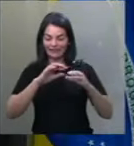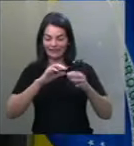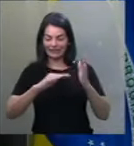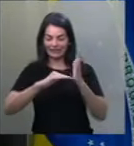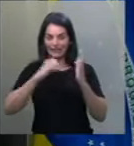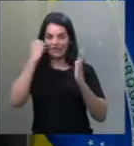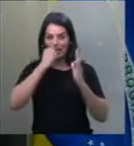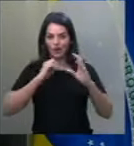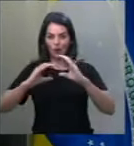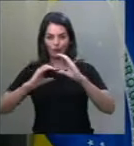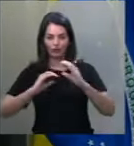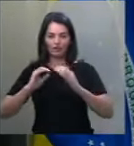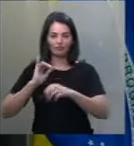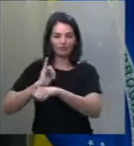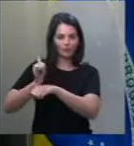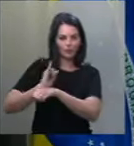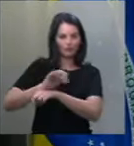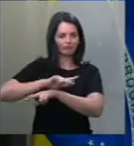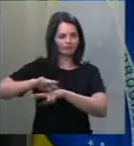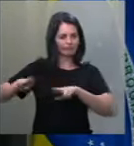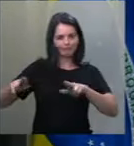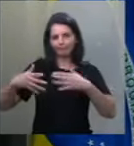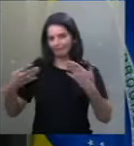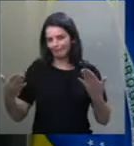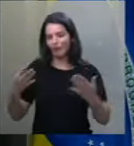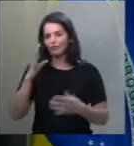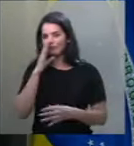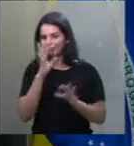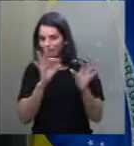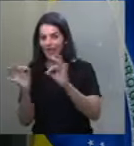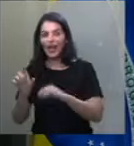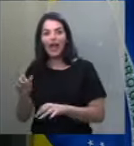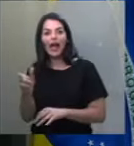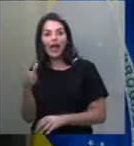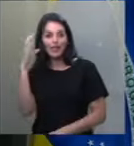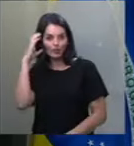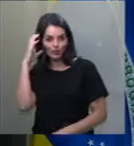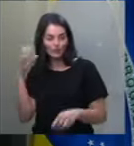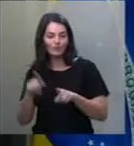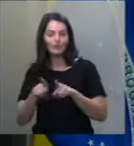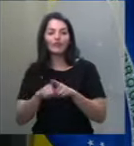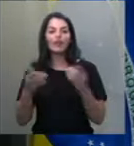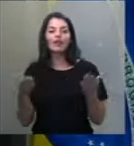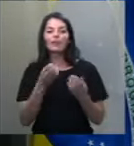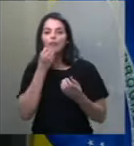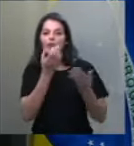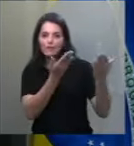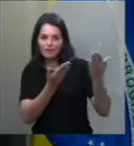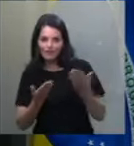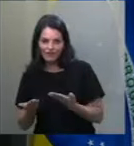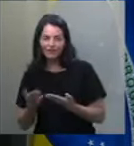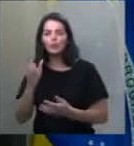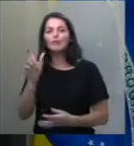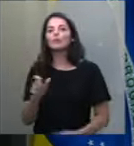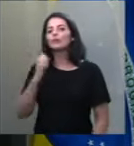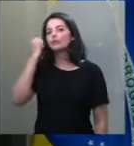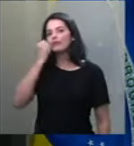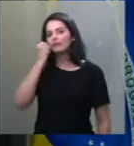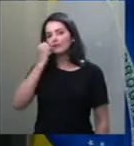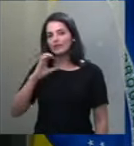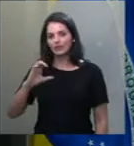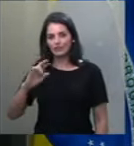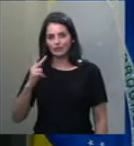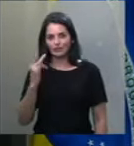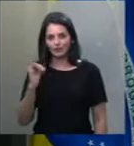Em primeiro lugar, eu queria dar as boas-vindas para o senador Chiquinho Feitosa, que é do meu Estado,